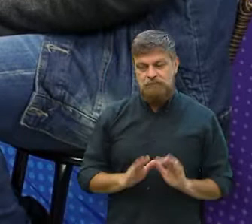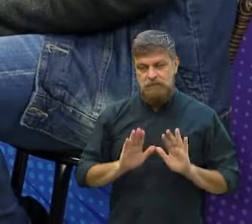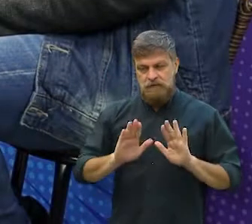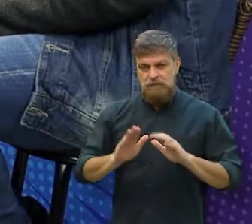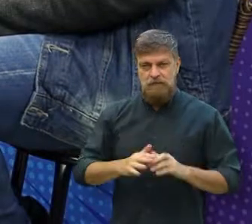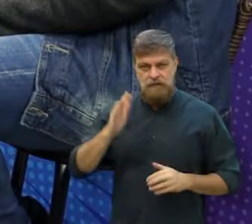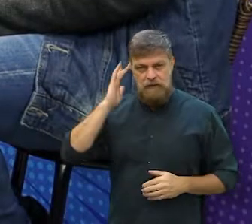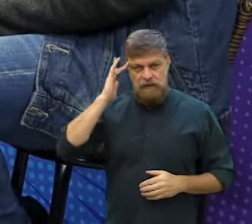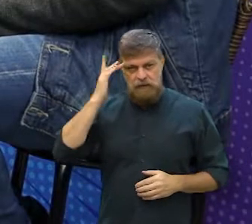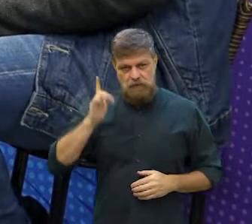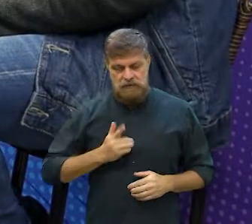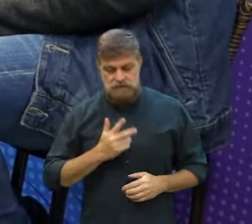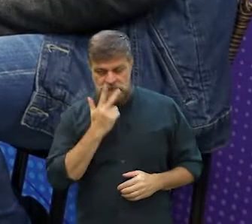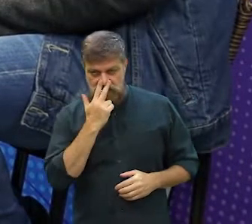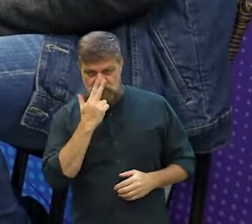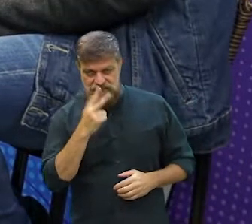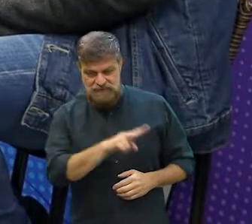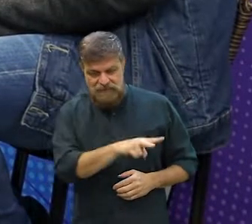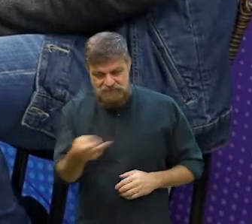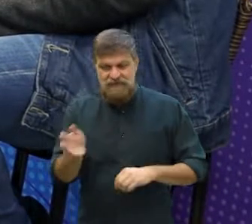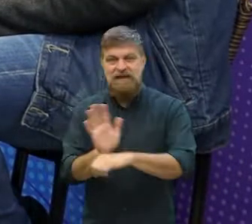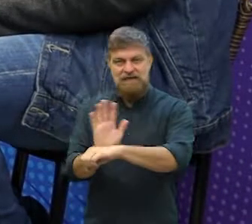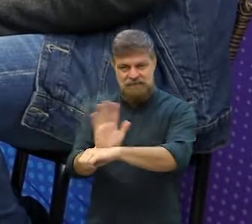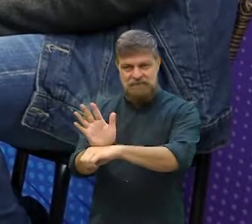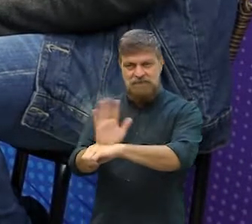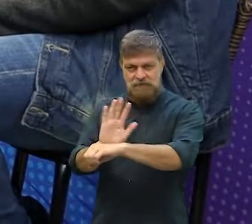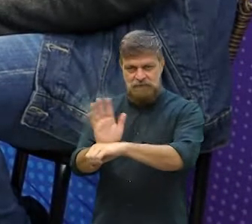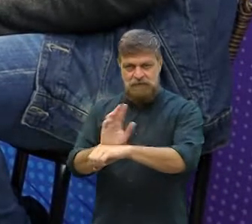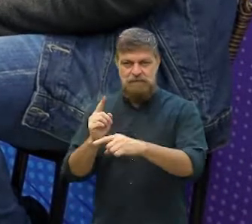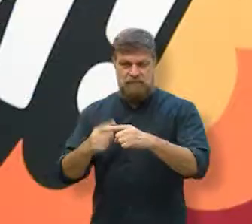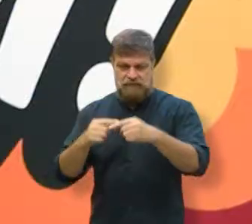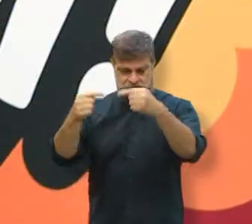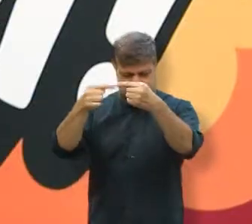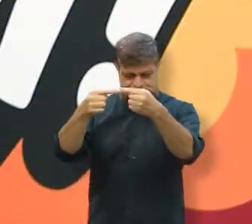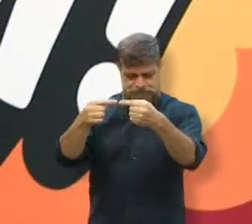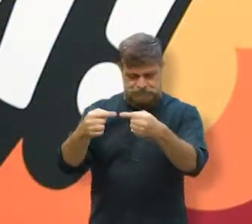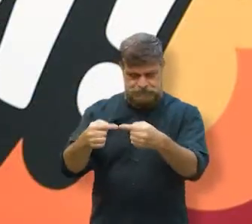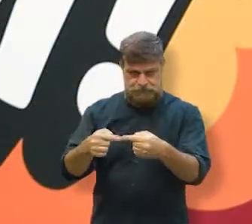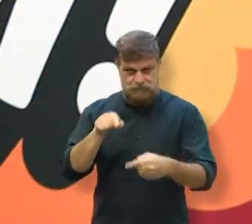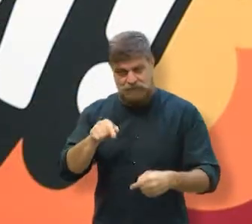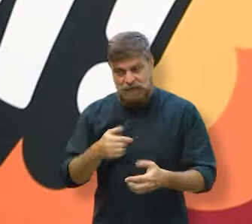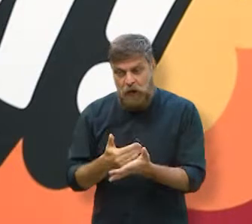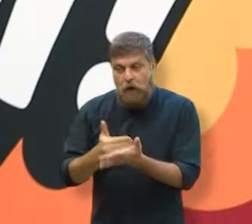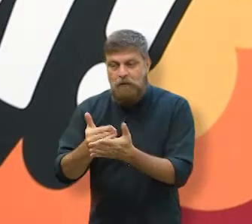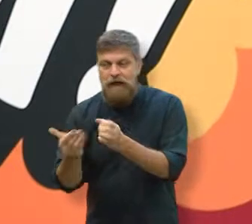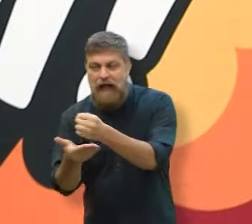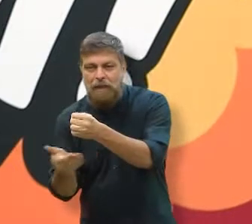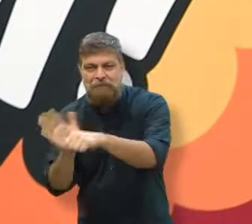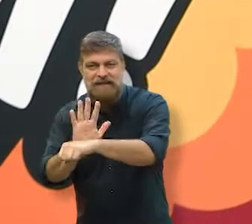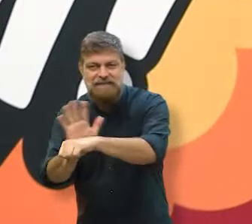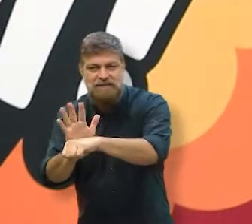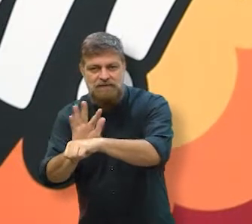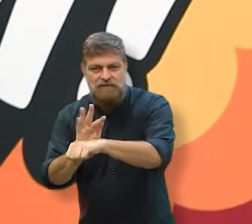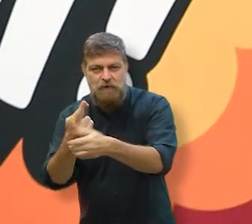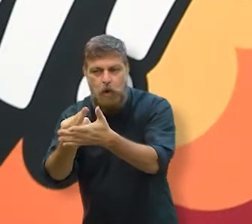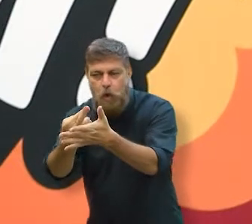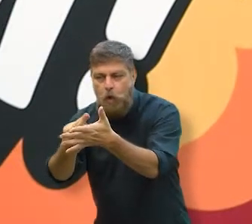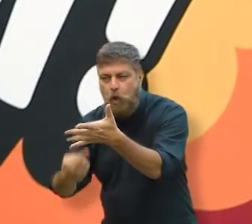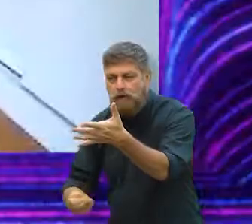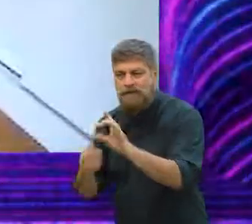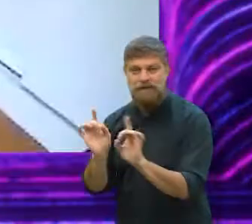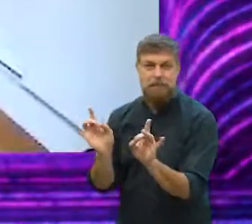Olha, eu acho que Medley tem mais chance de virar filme, justo porque ele veio de um filme, né, então eu tenho um roteiro pronto já,